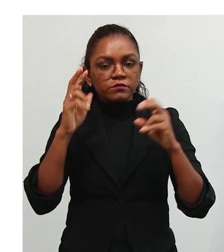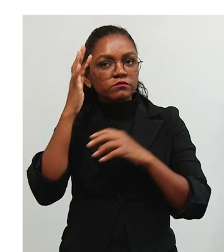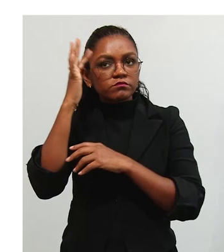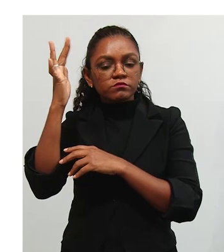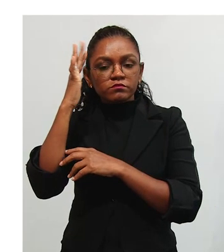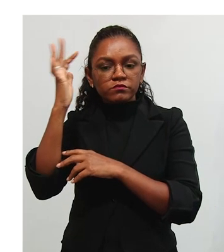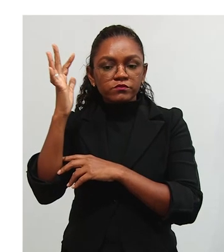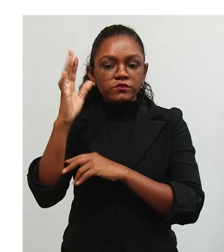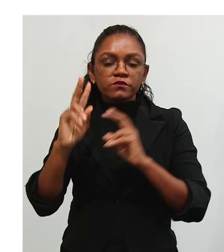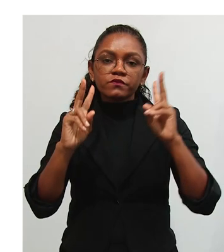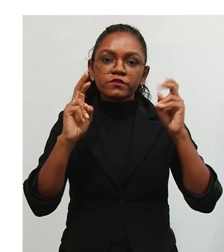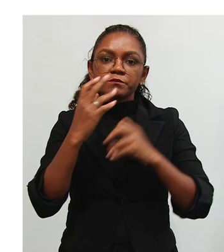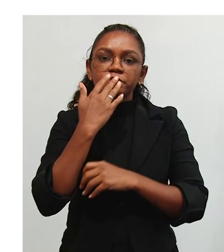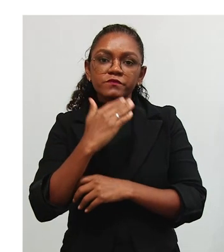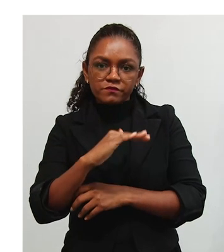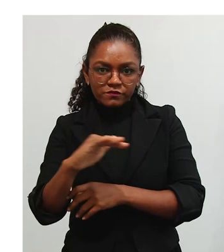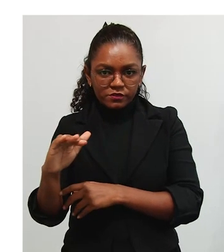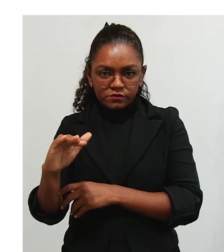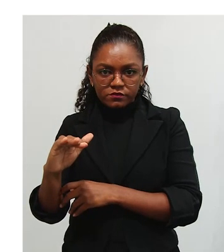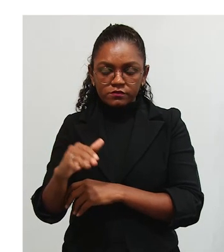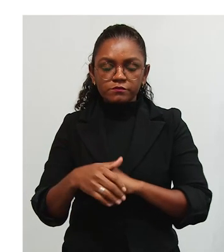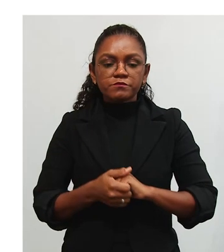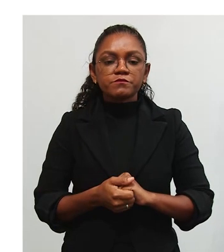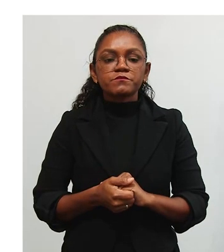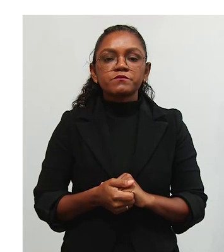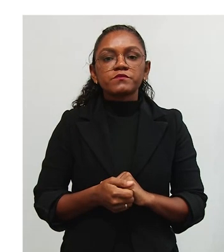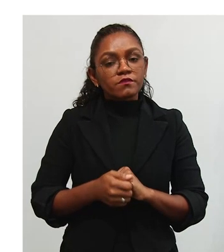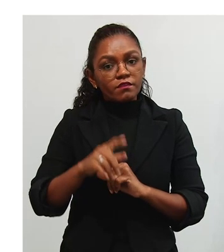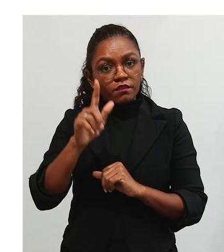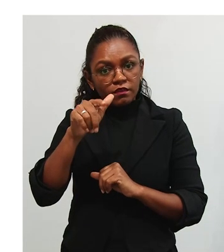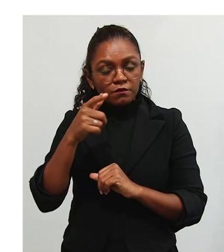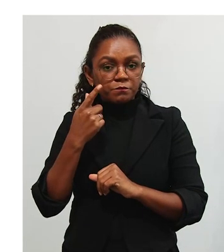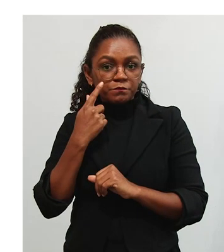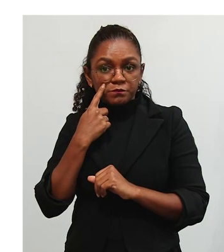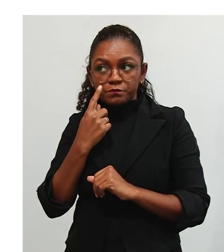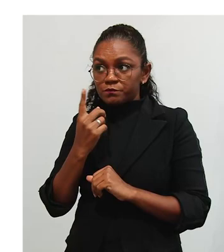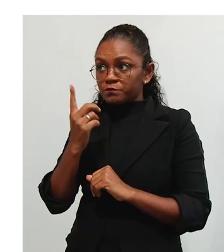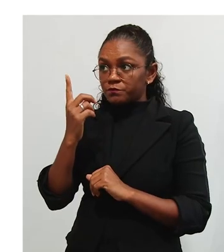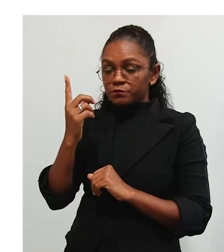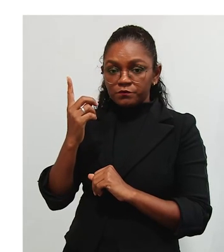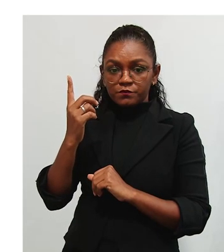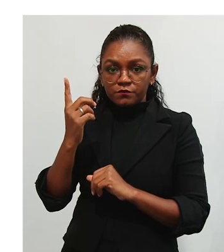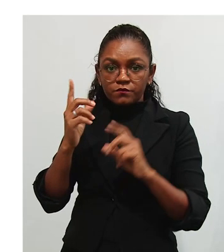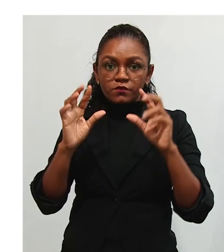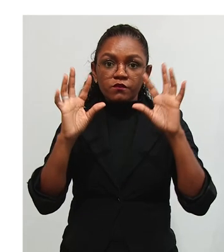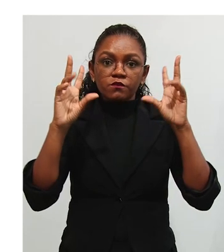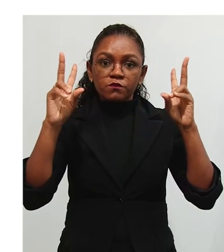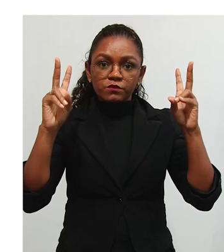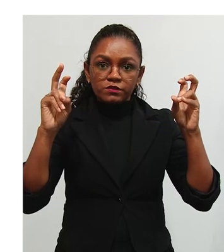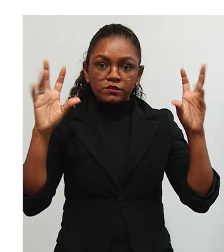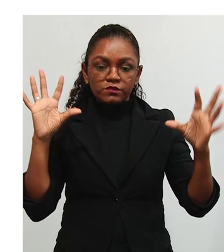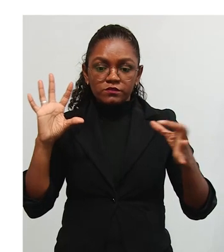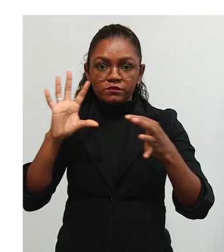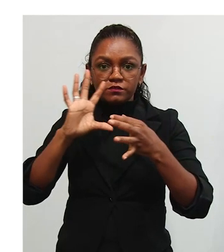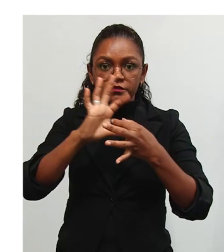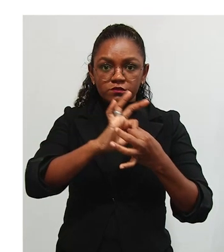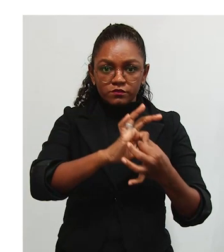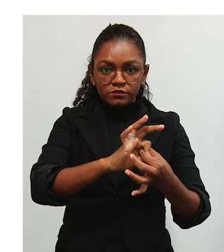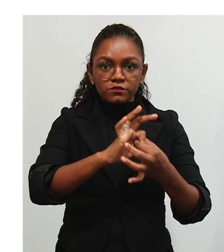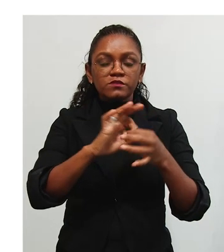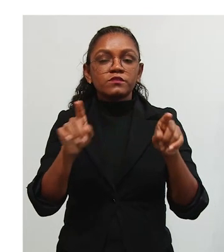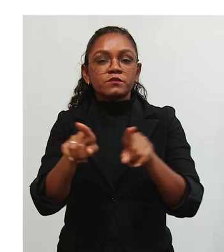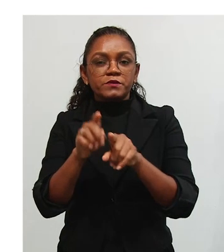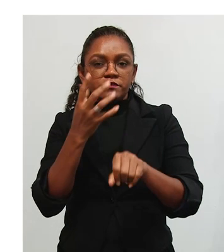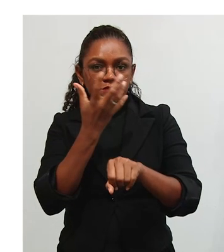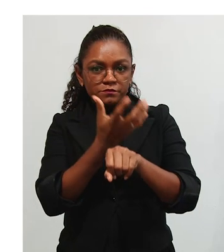questão da infância, né professora? Isso, aqui, então, olhando para esse contexto, né? E de acordo com